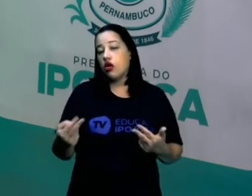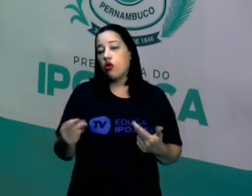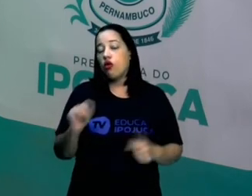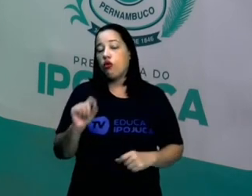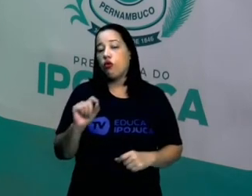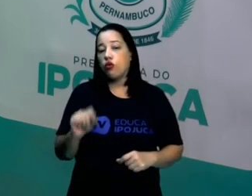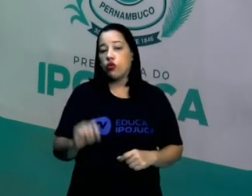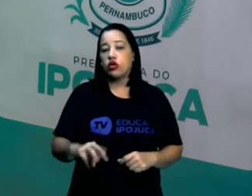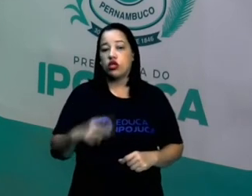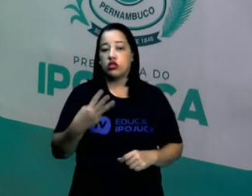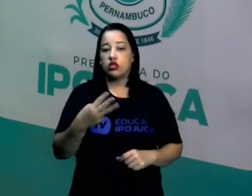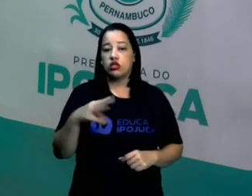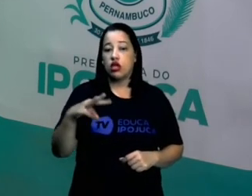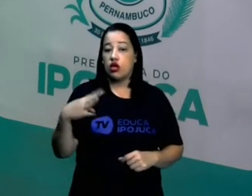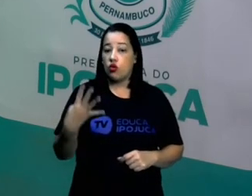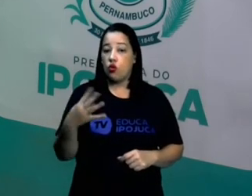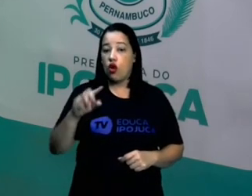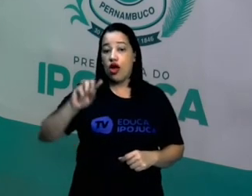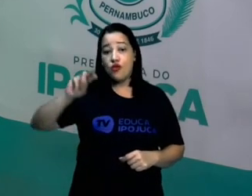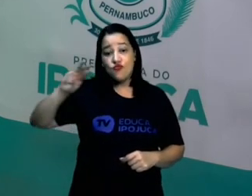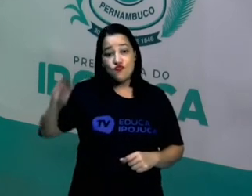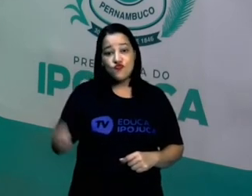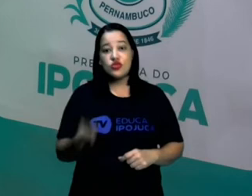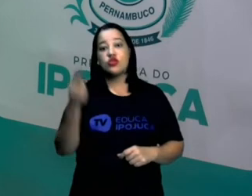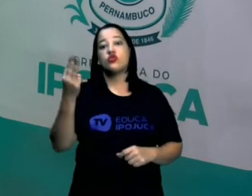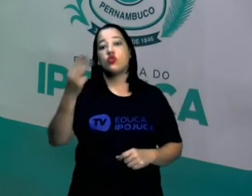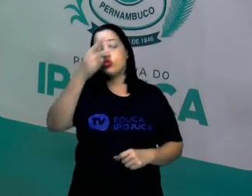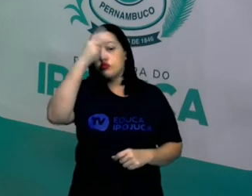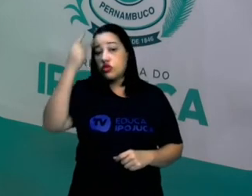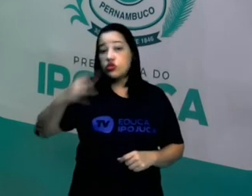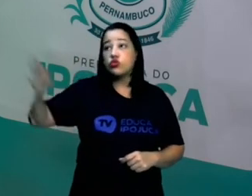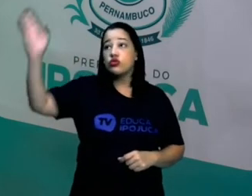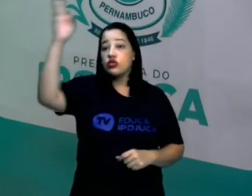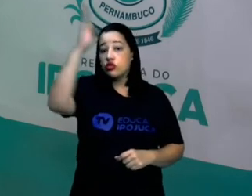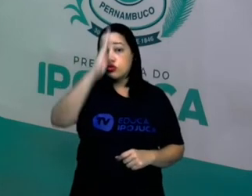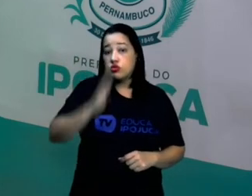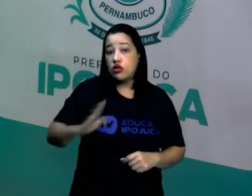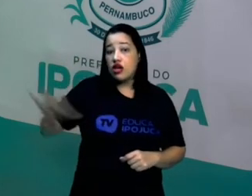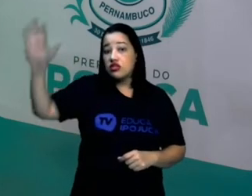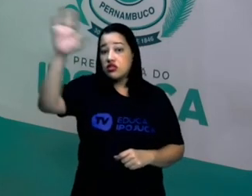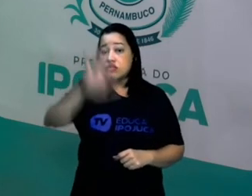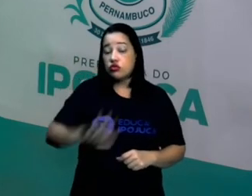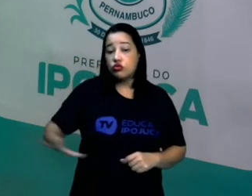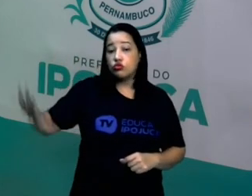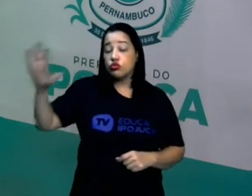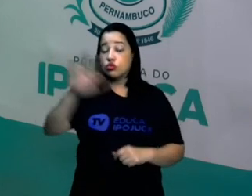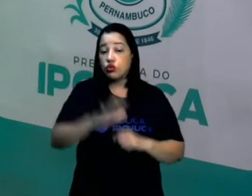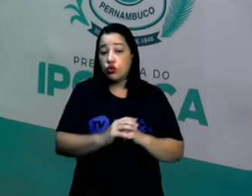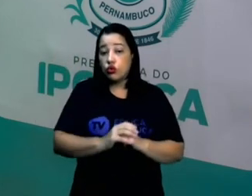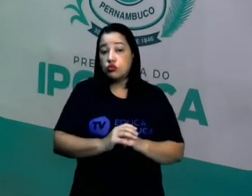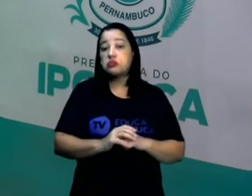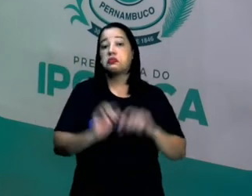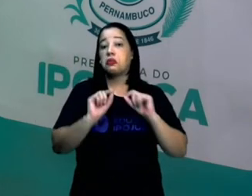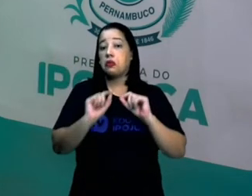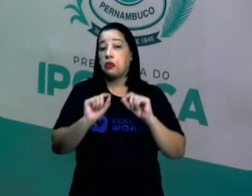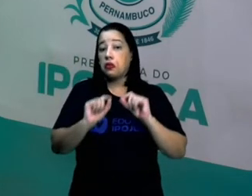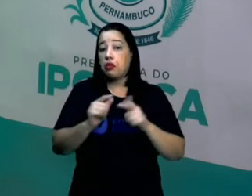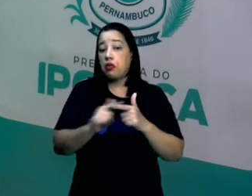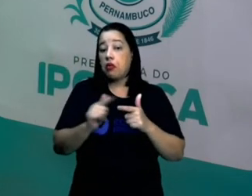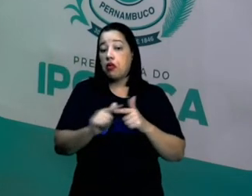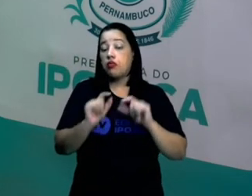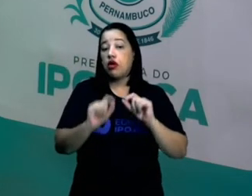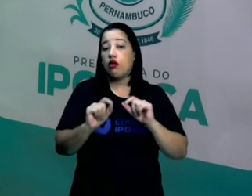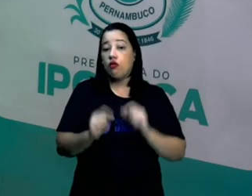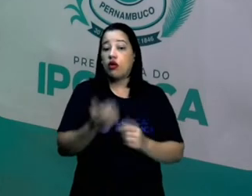de pessoas. 34 milhões de brasileiros hoje não têm perspectiva na